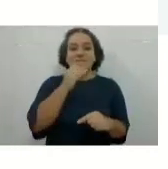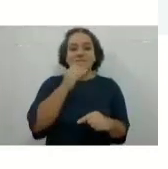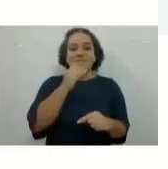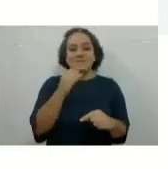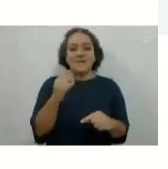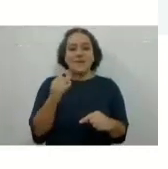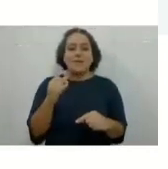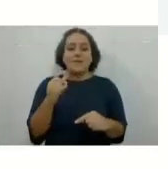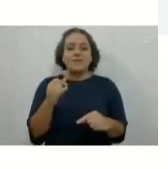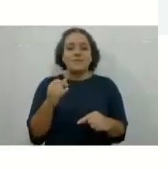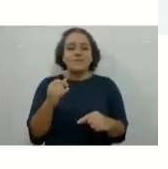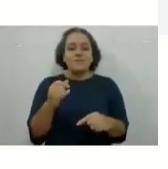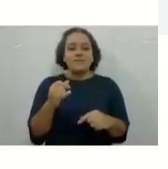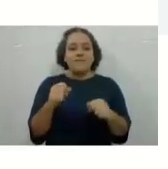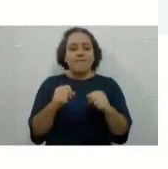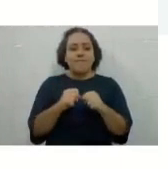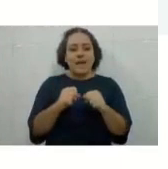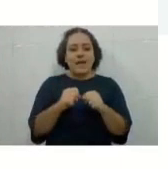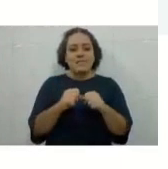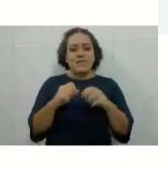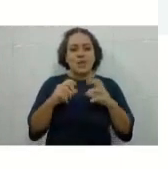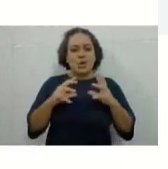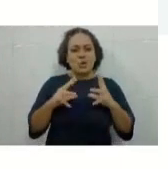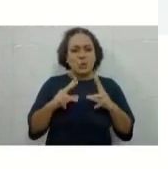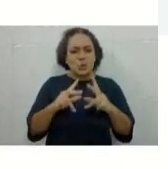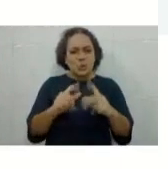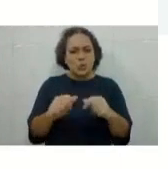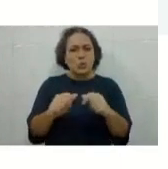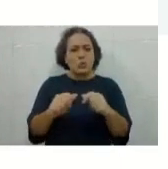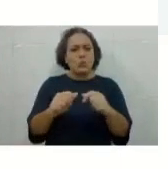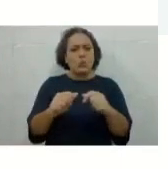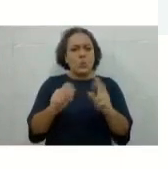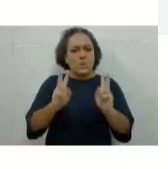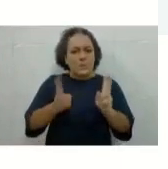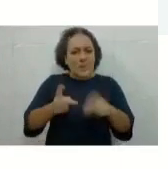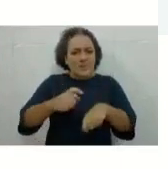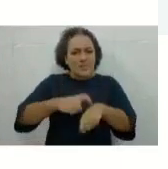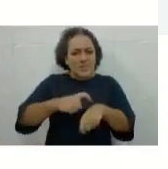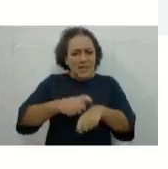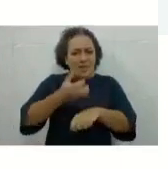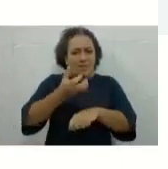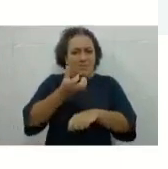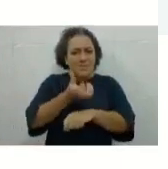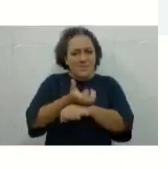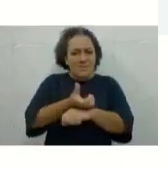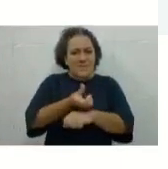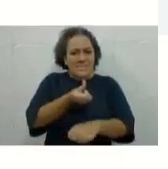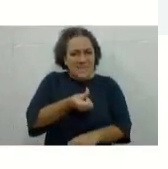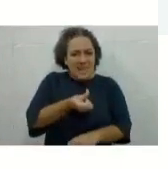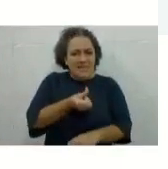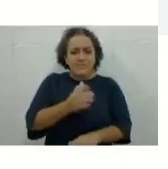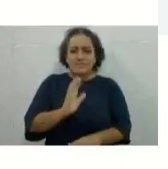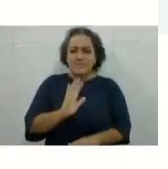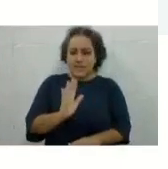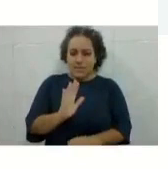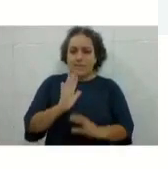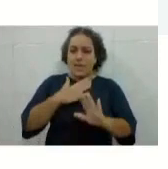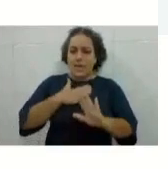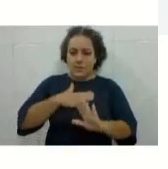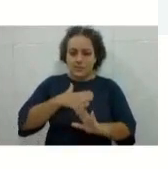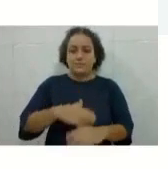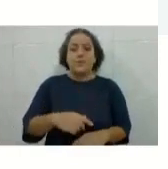cursar todas as seis disciplinas ao mesmo tempo. vocês vão cursar as primeiras três